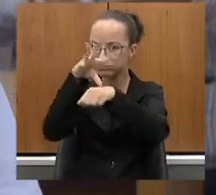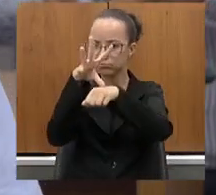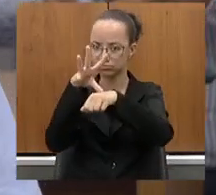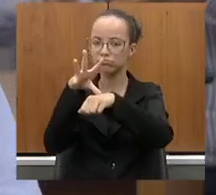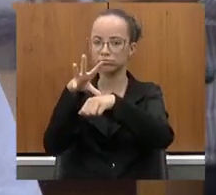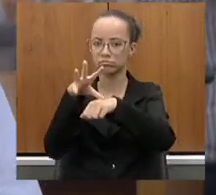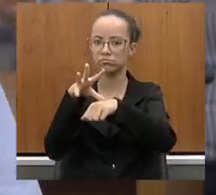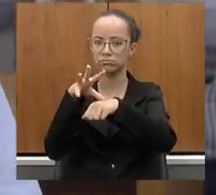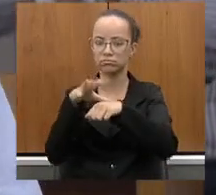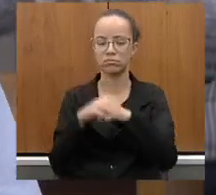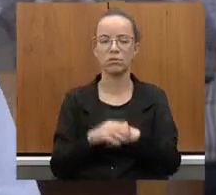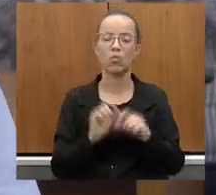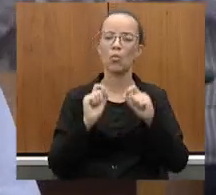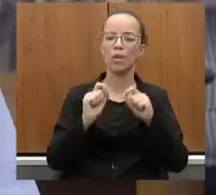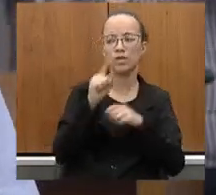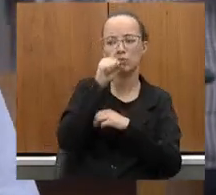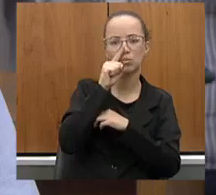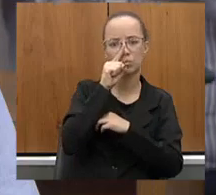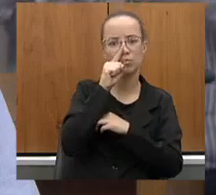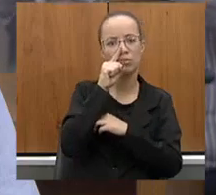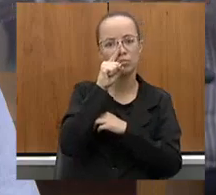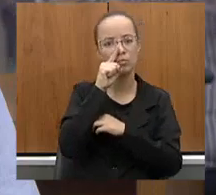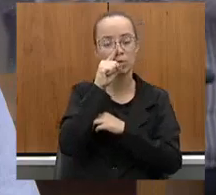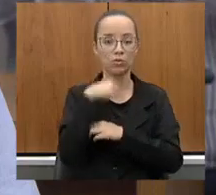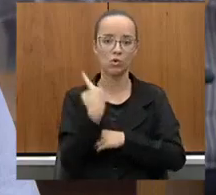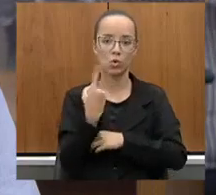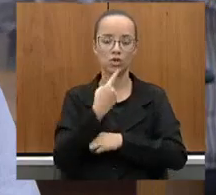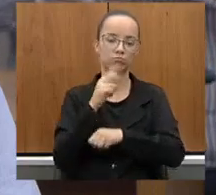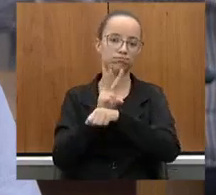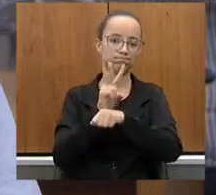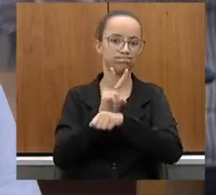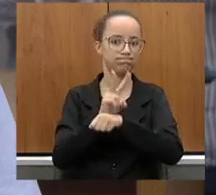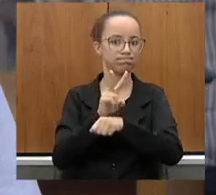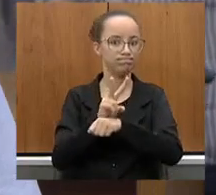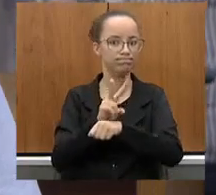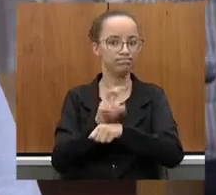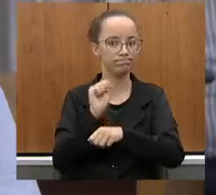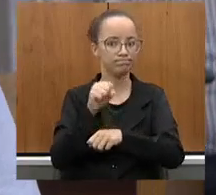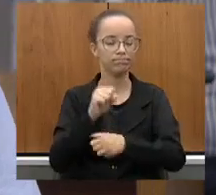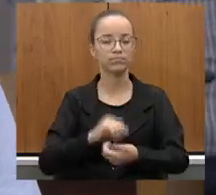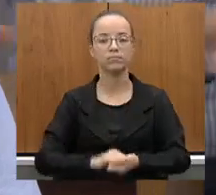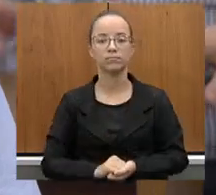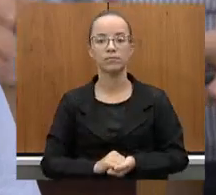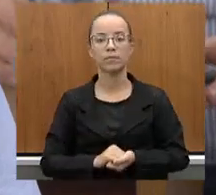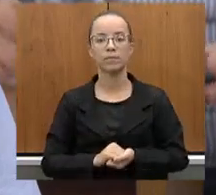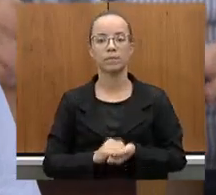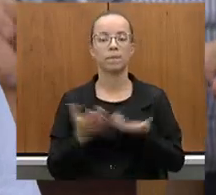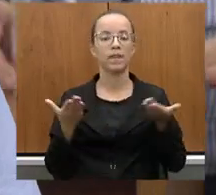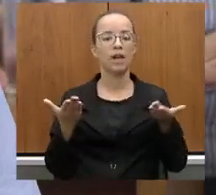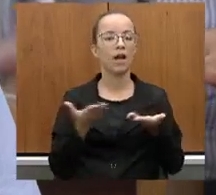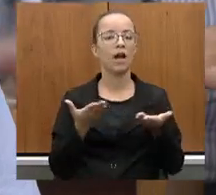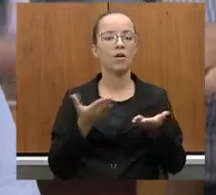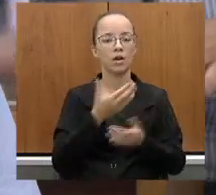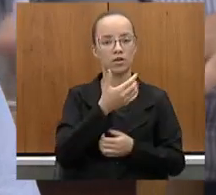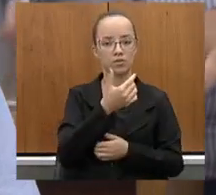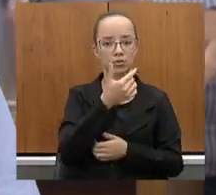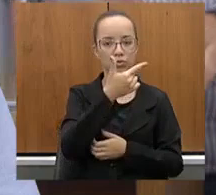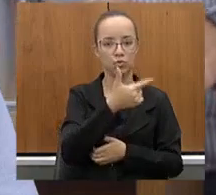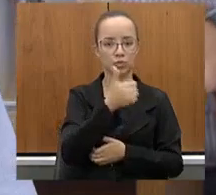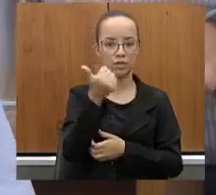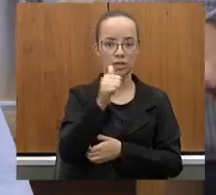da questão do risco, isso está equacionado e está sendo monitorado. Com relação a 211,